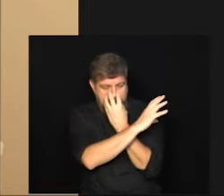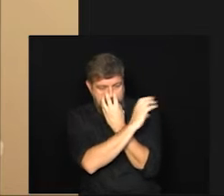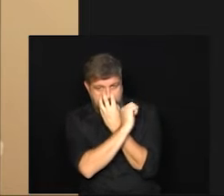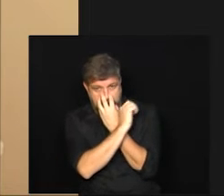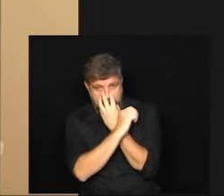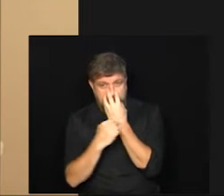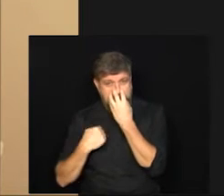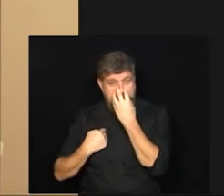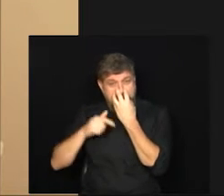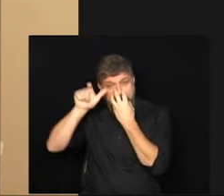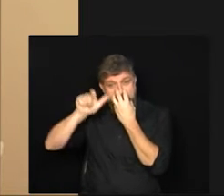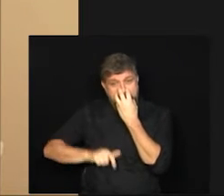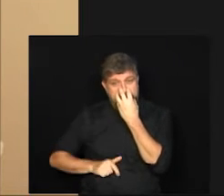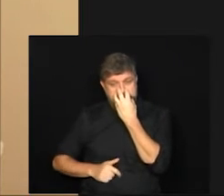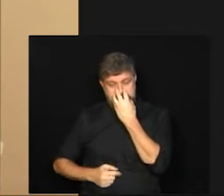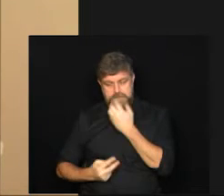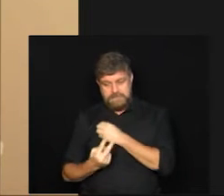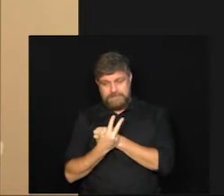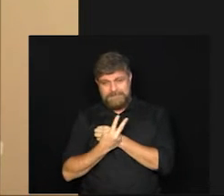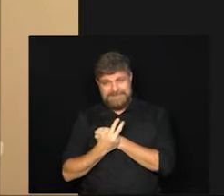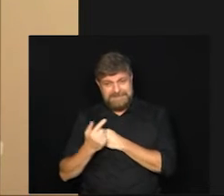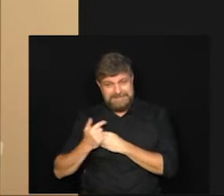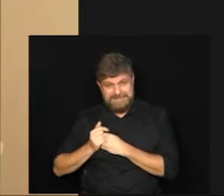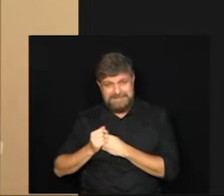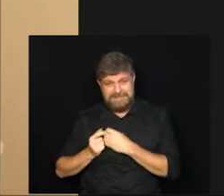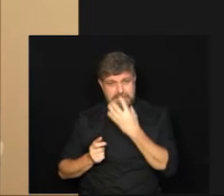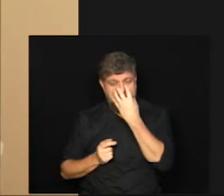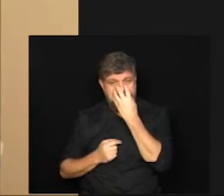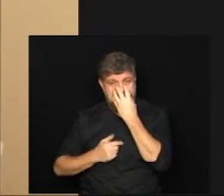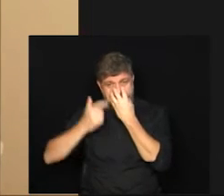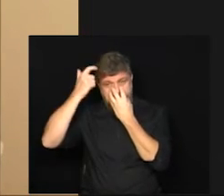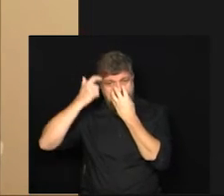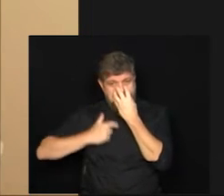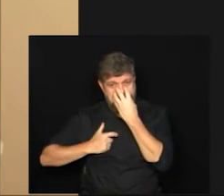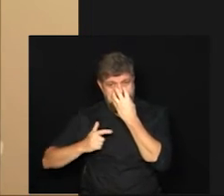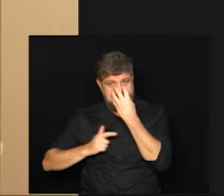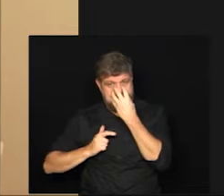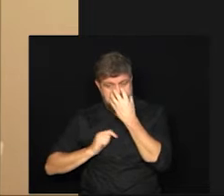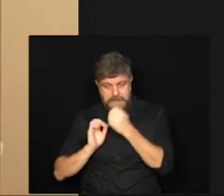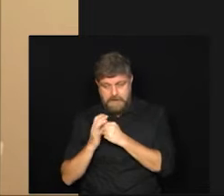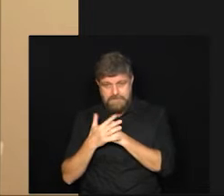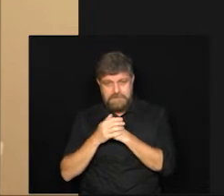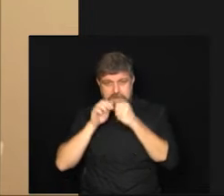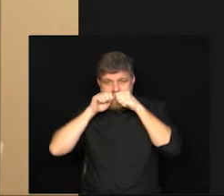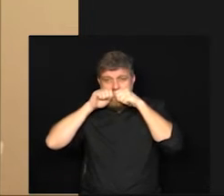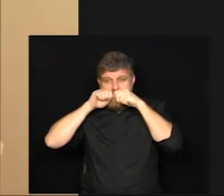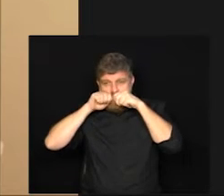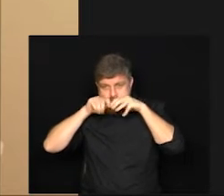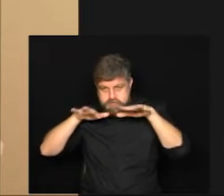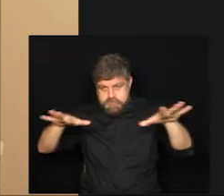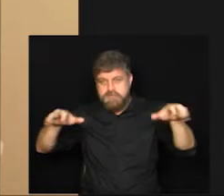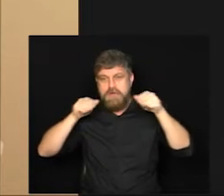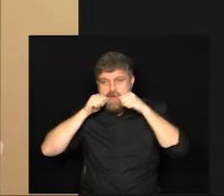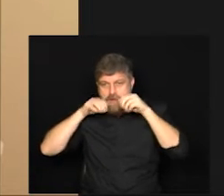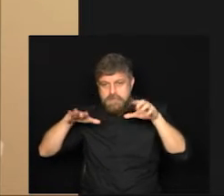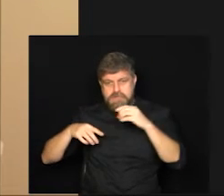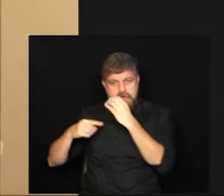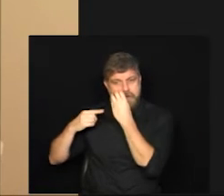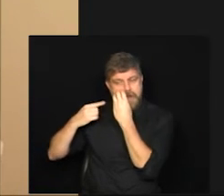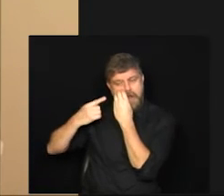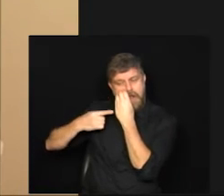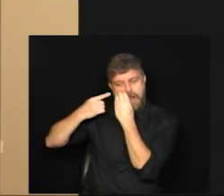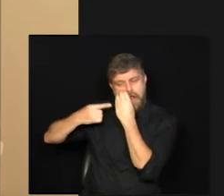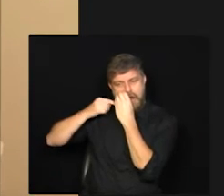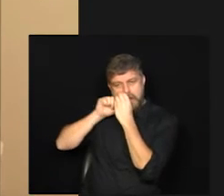ele está protegido mas se ele estiver com o covid ele vai estar transmitindo porque através daquela